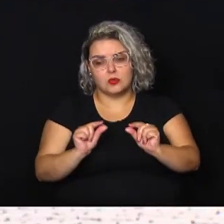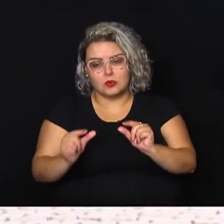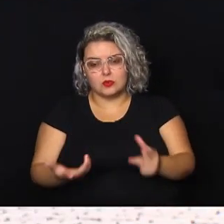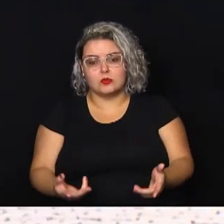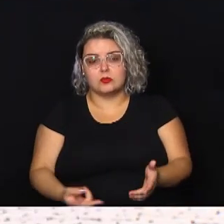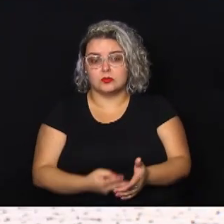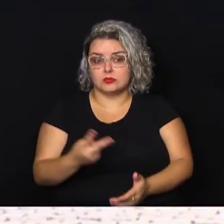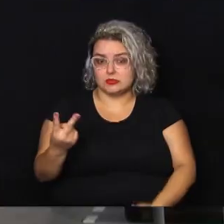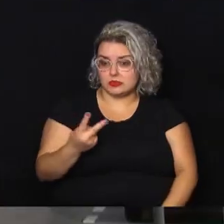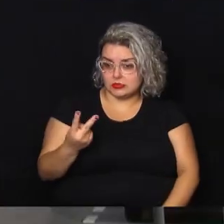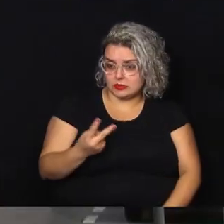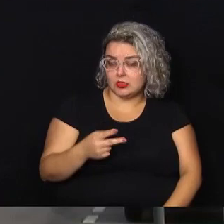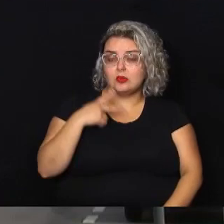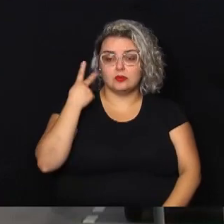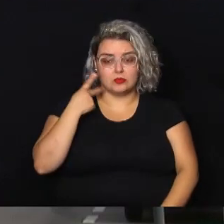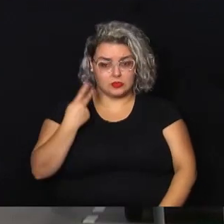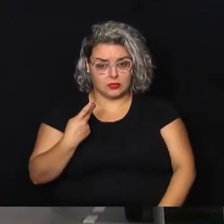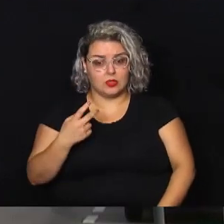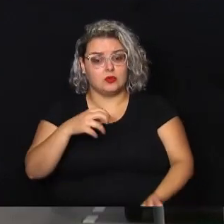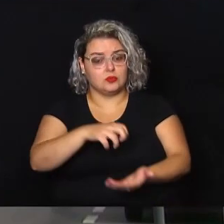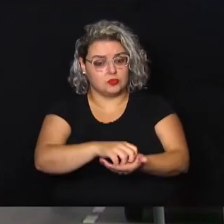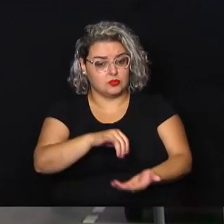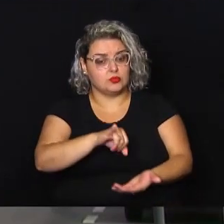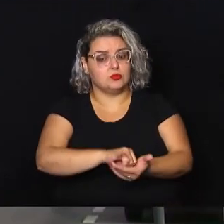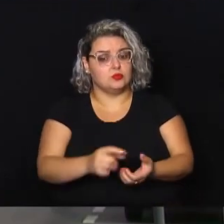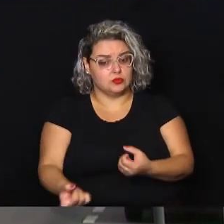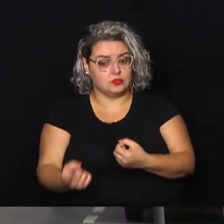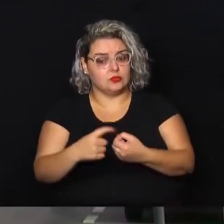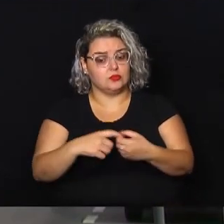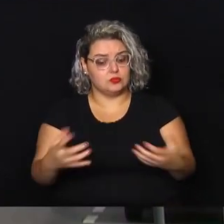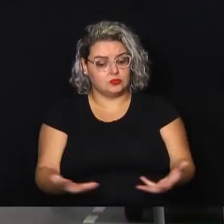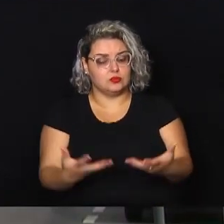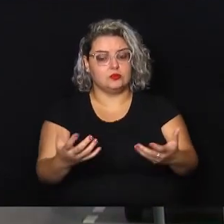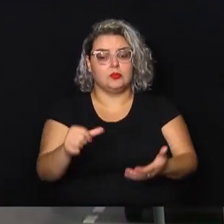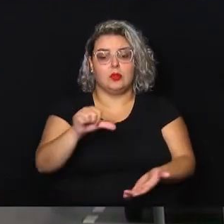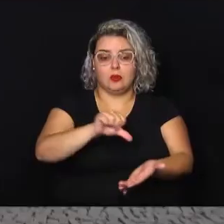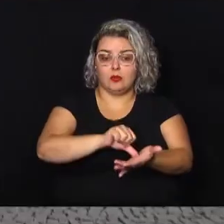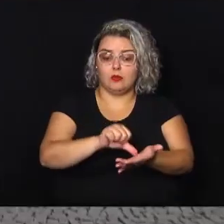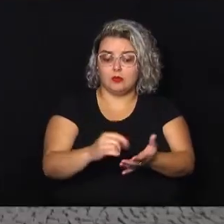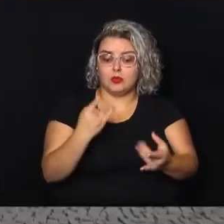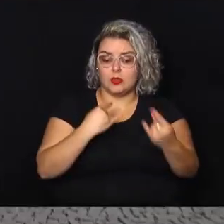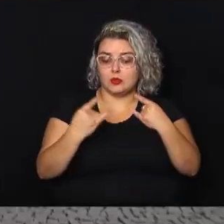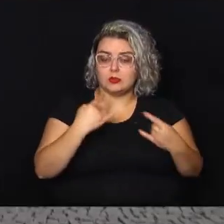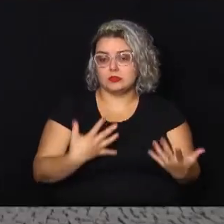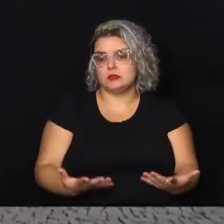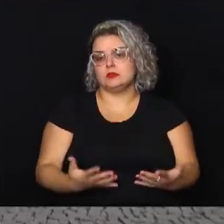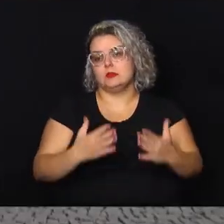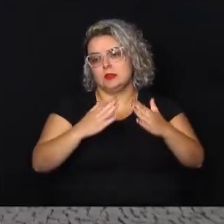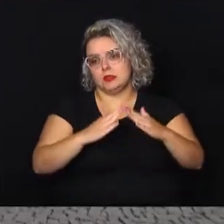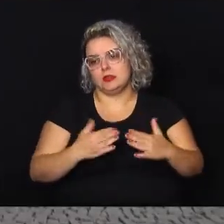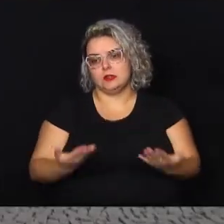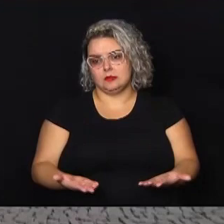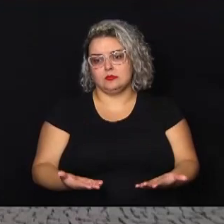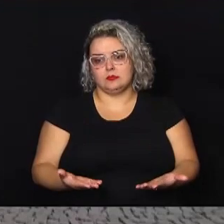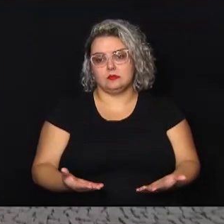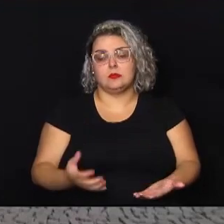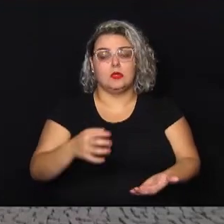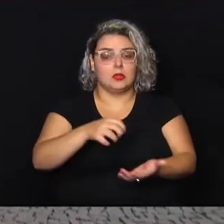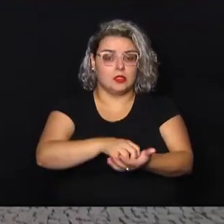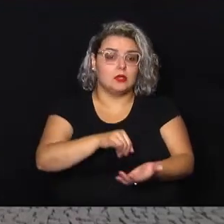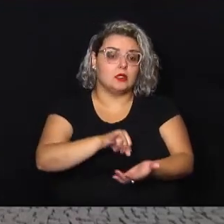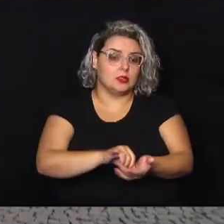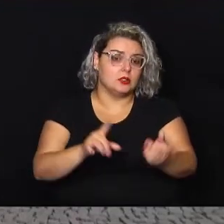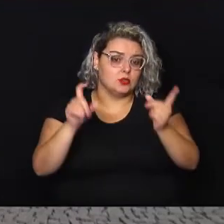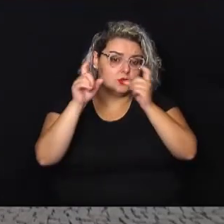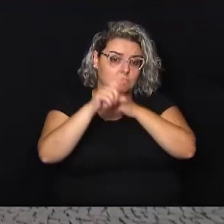ele, o centro da cidade precisa voltar a ser um polo atrativo para se morar. Essa questão do centro é complexa também